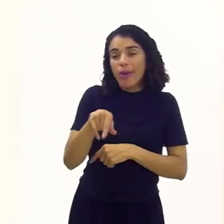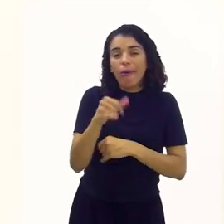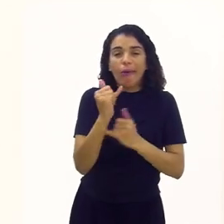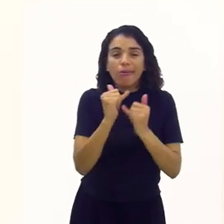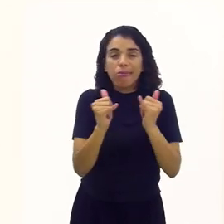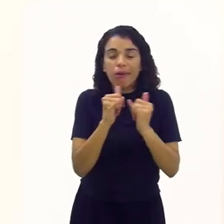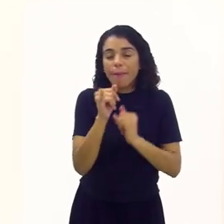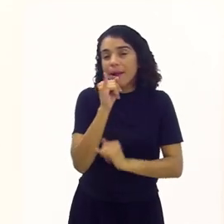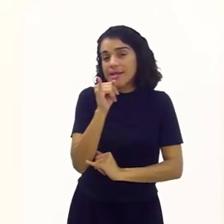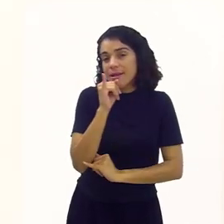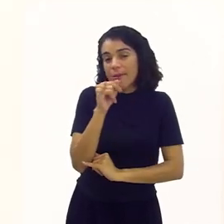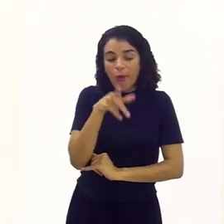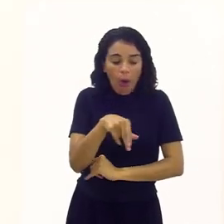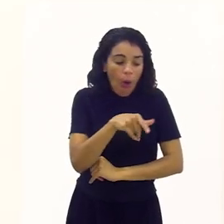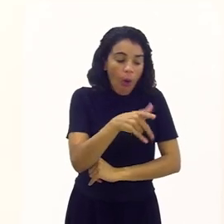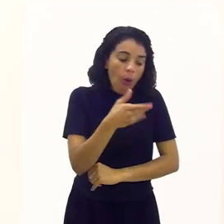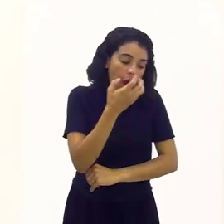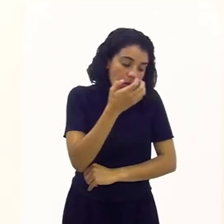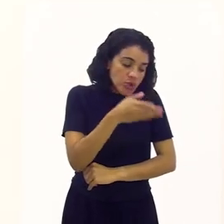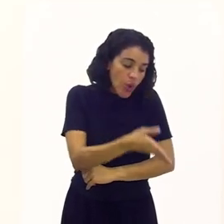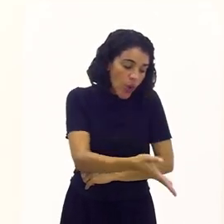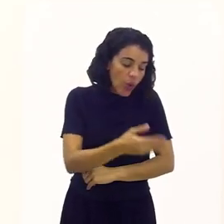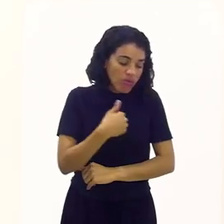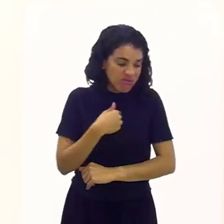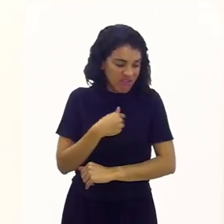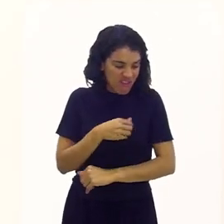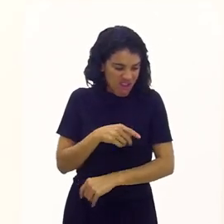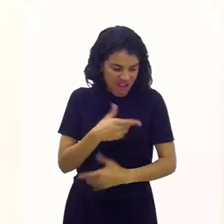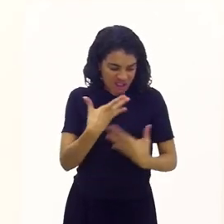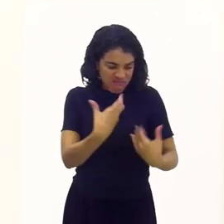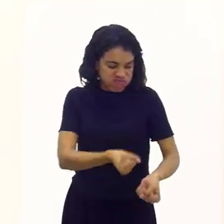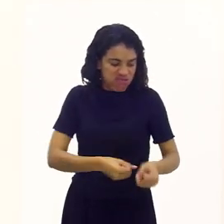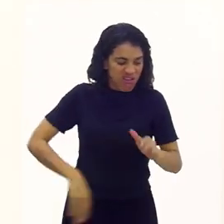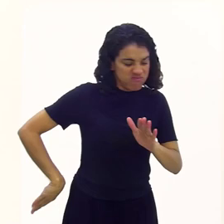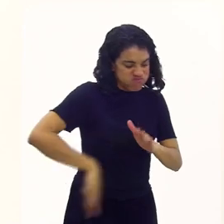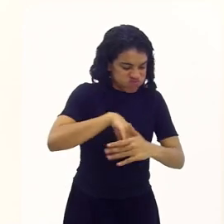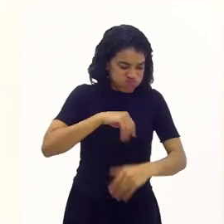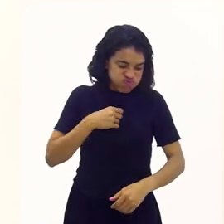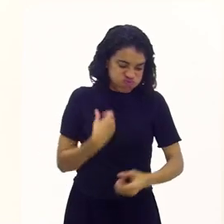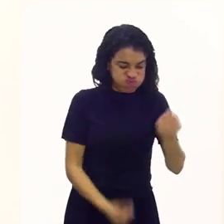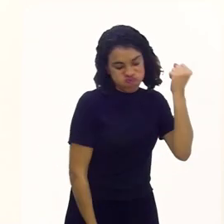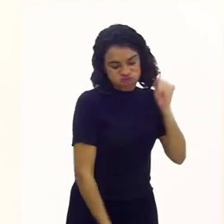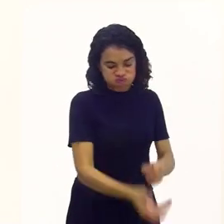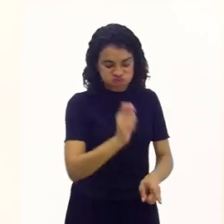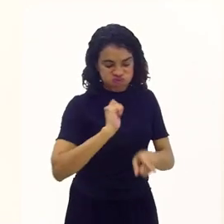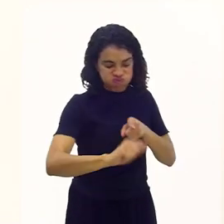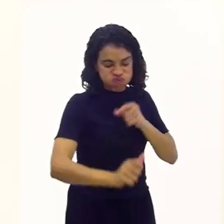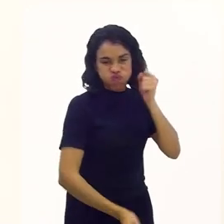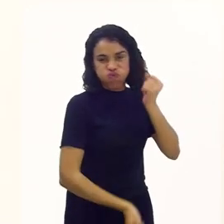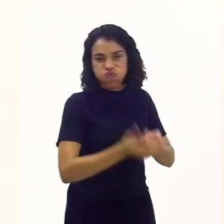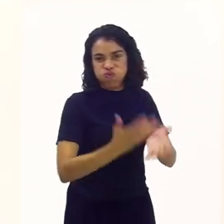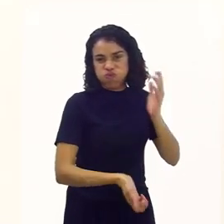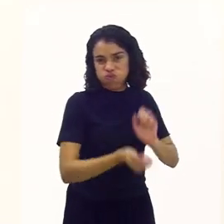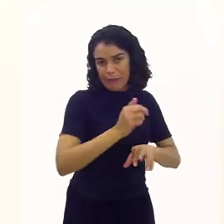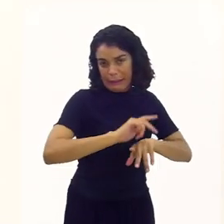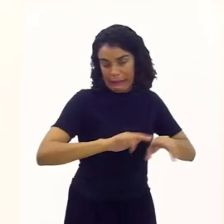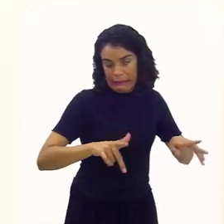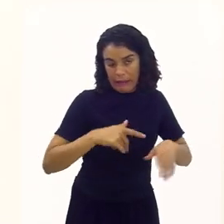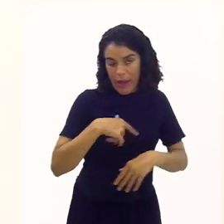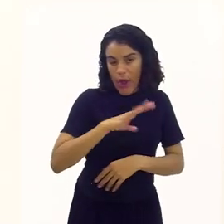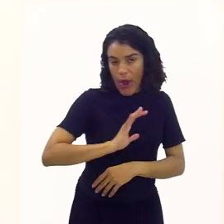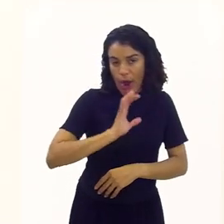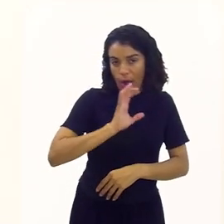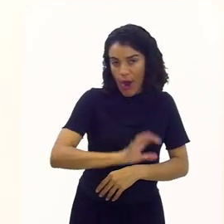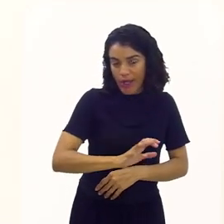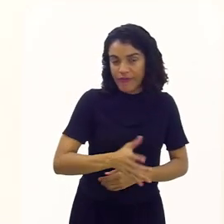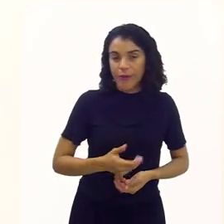coisa pequenininha, como um pobre cachorro, um pobre animal, né? Eles chutam, botam fogo e fazem outras